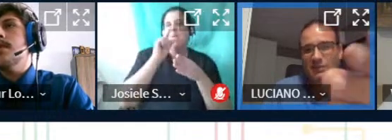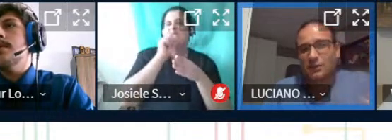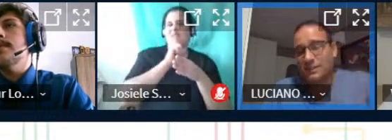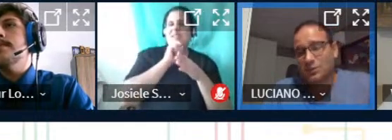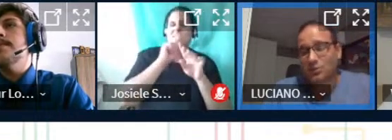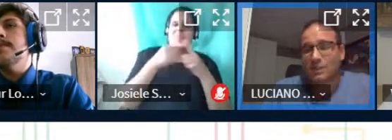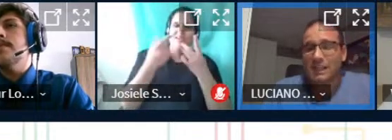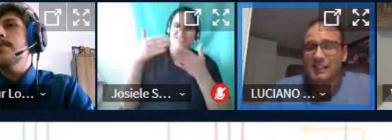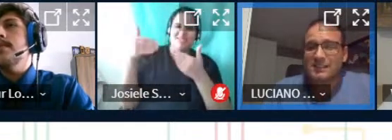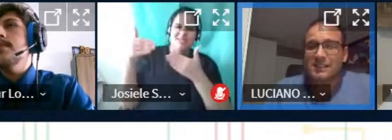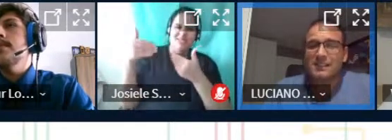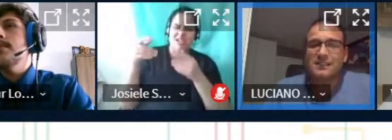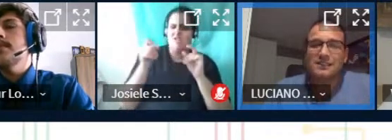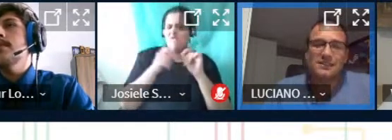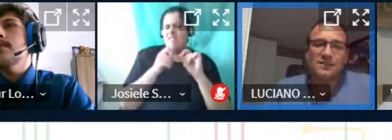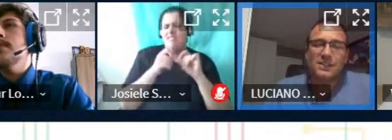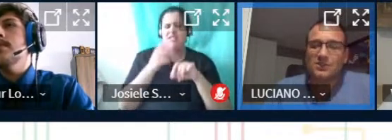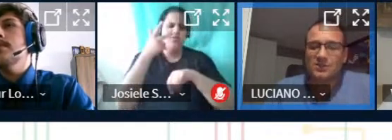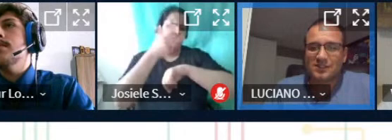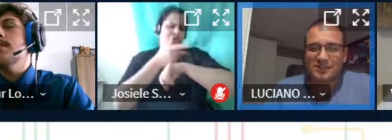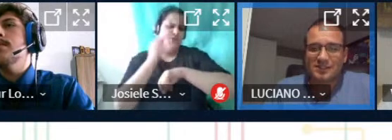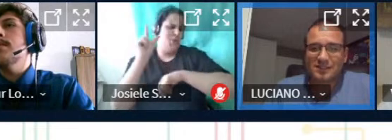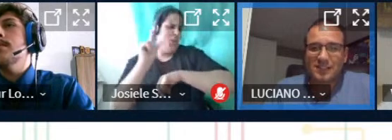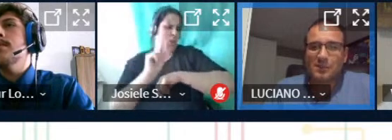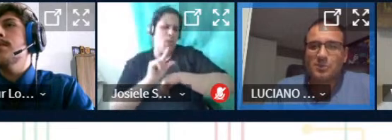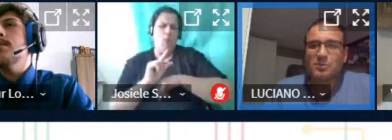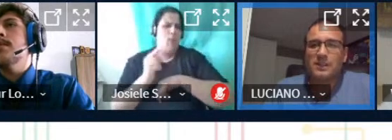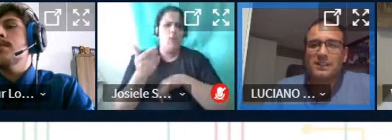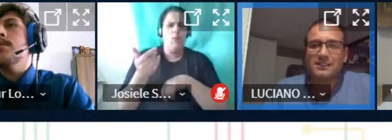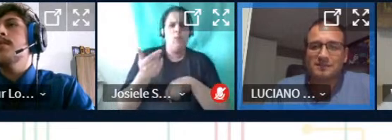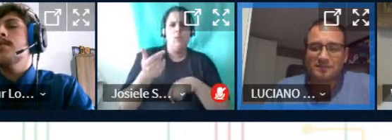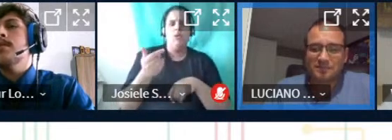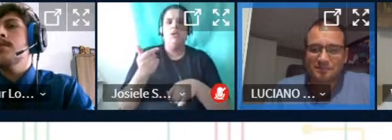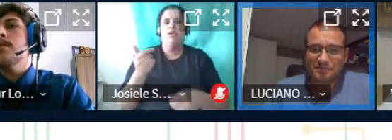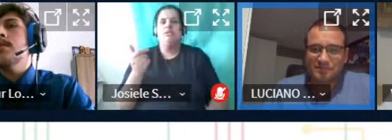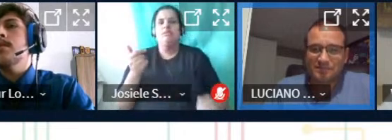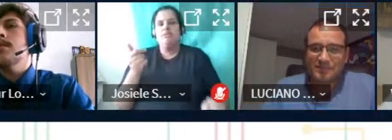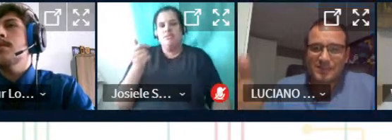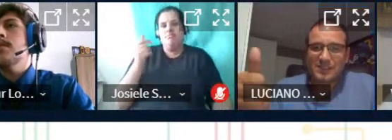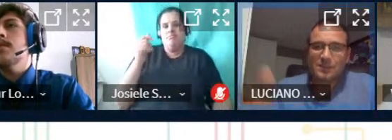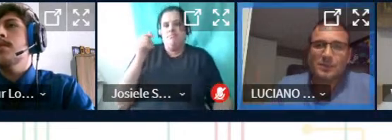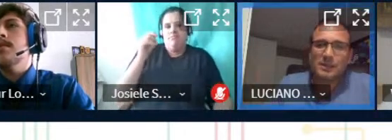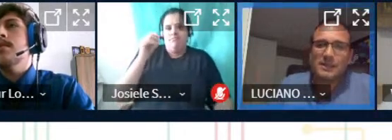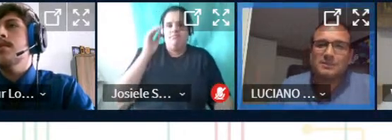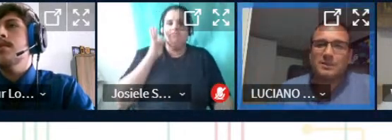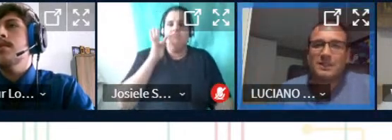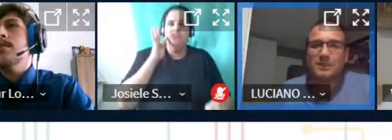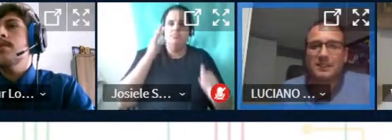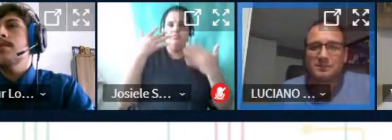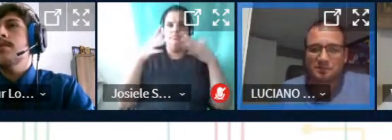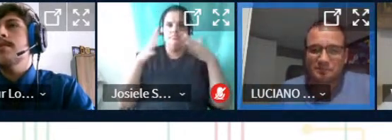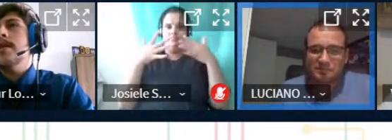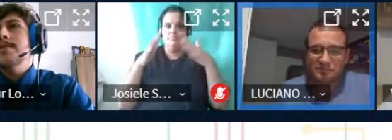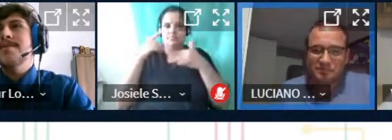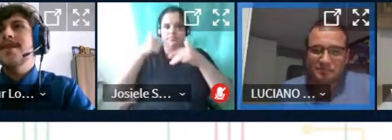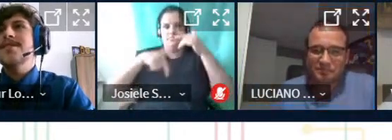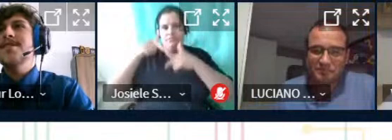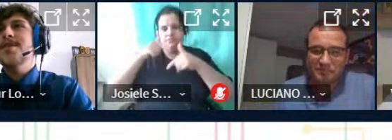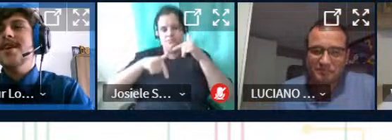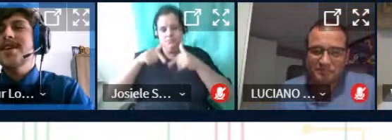como se estão fazendo tutoriais e vídeos cai muito bem né então parabéns pelo trabalho